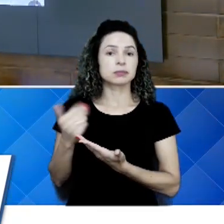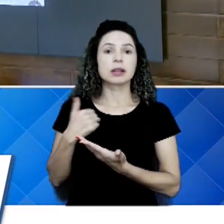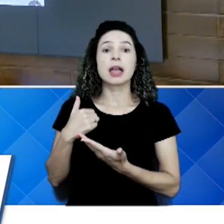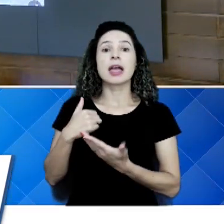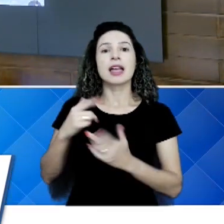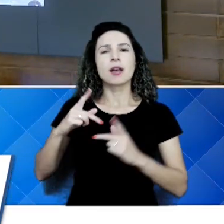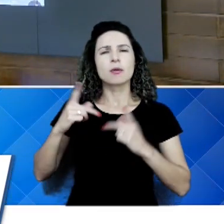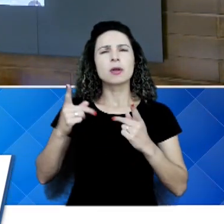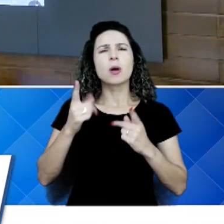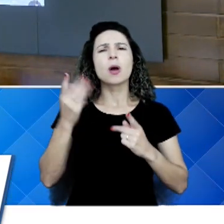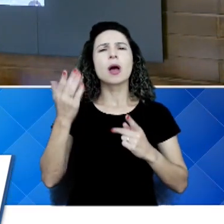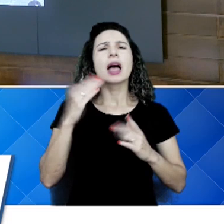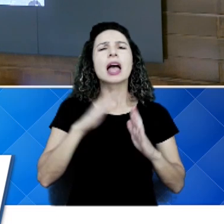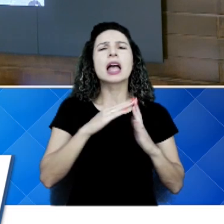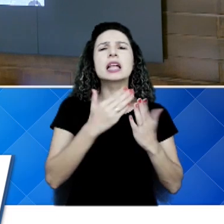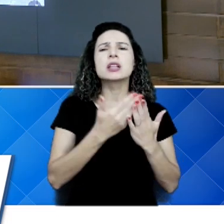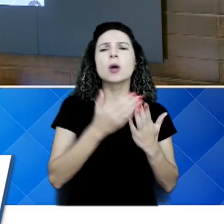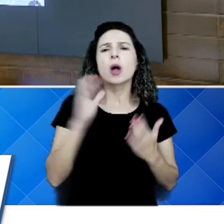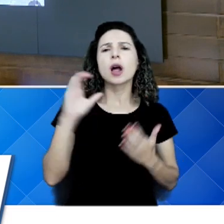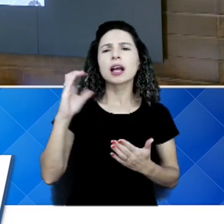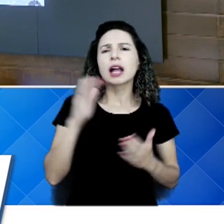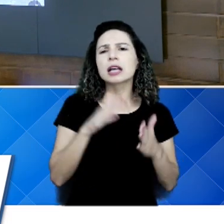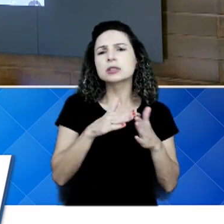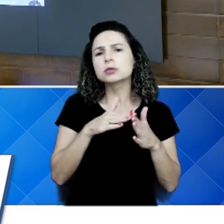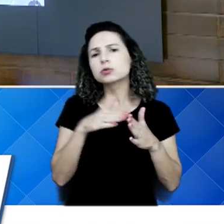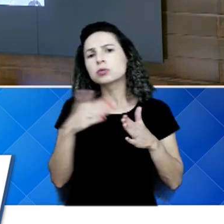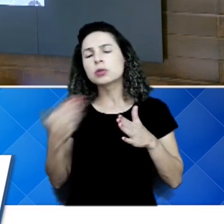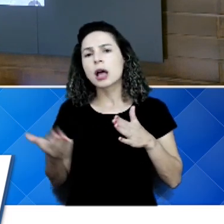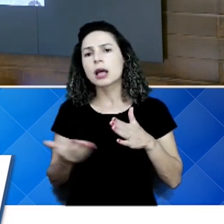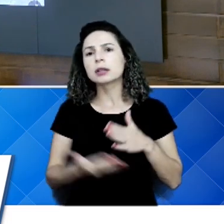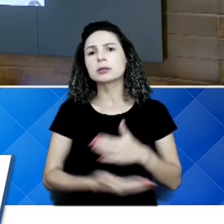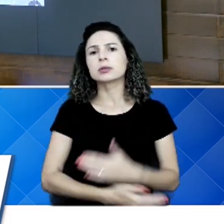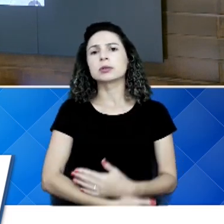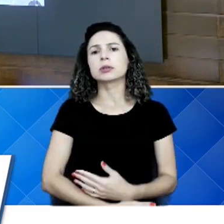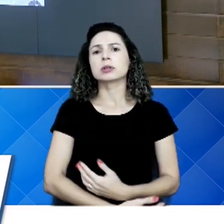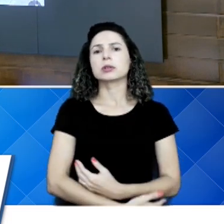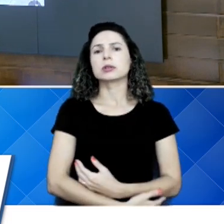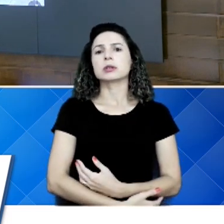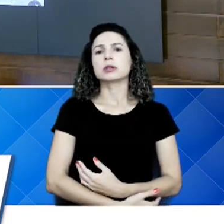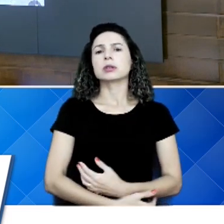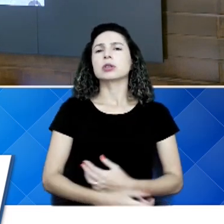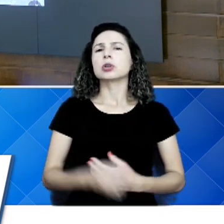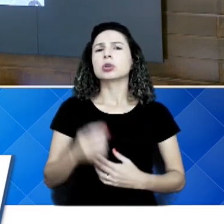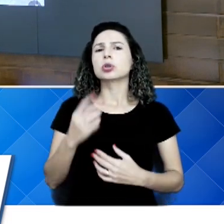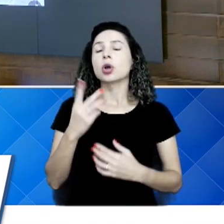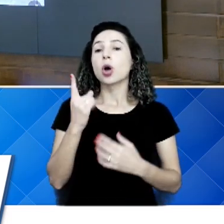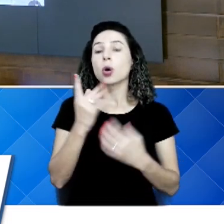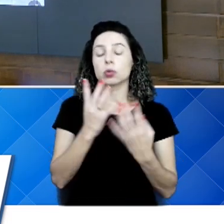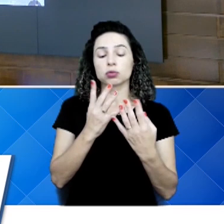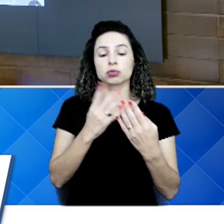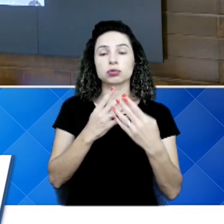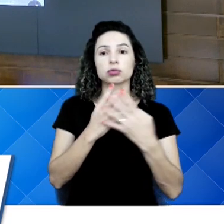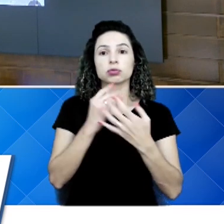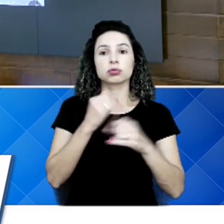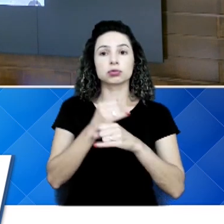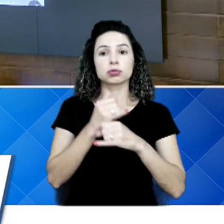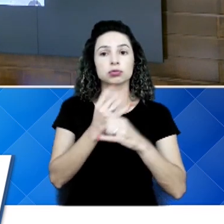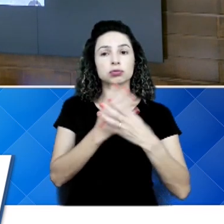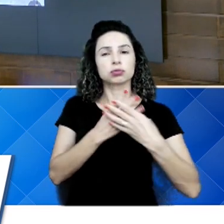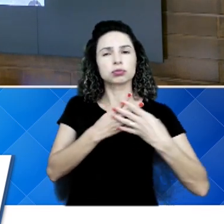escolinha que é aí do lado, e só tem um alambrado que separa a escolinha desse prédio.